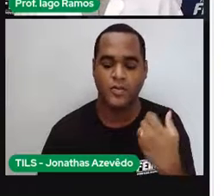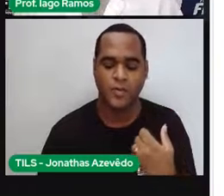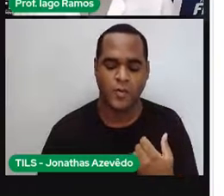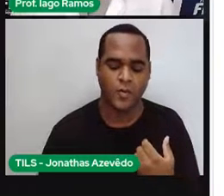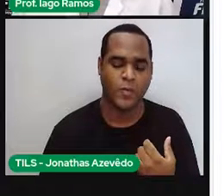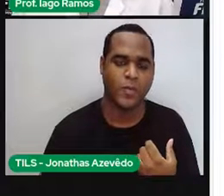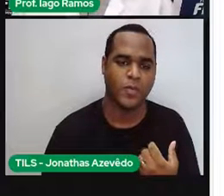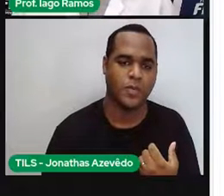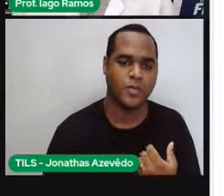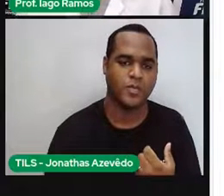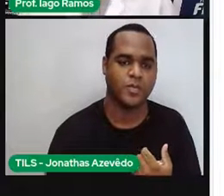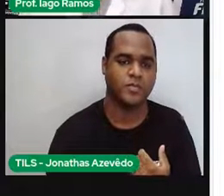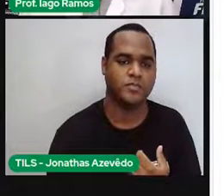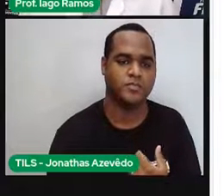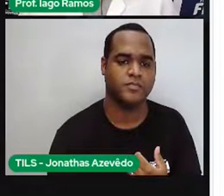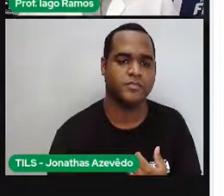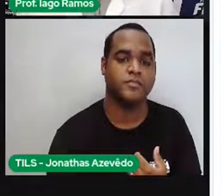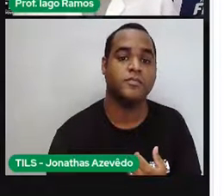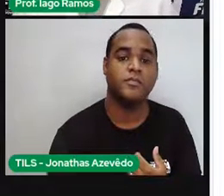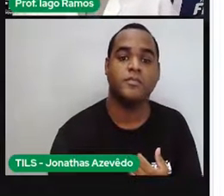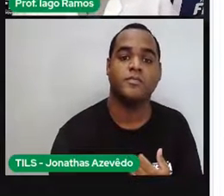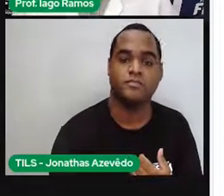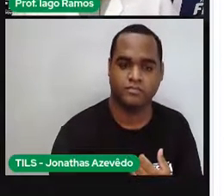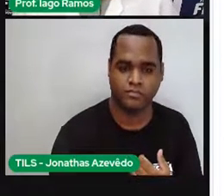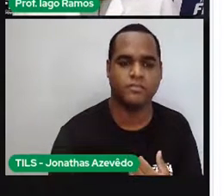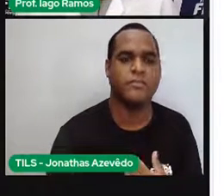vezes 200 metros.